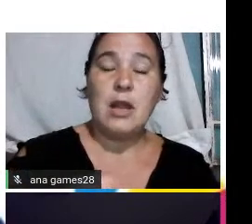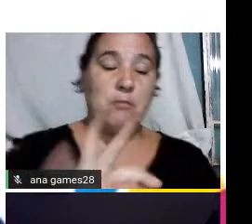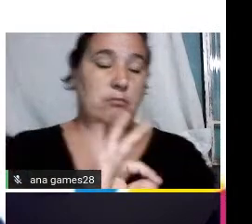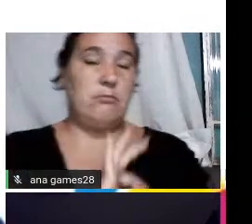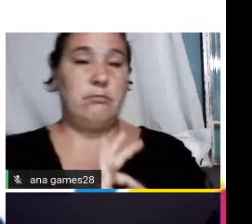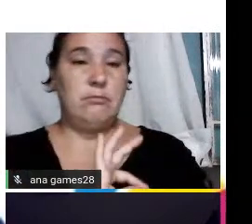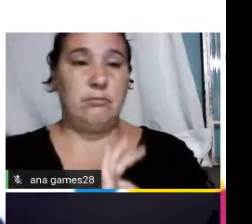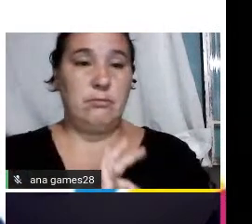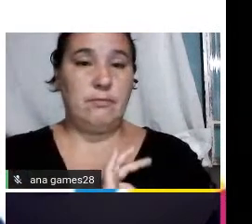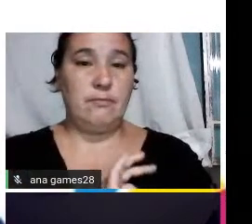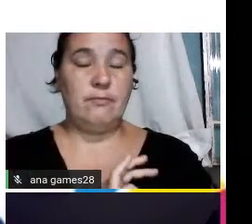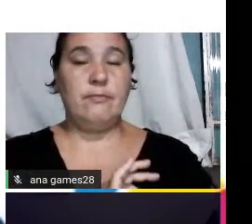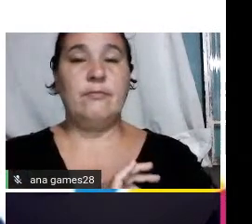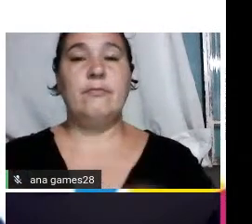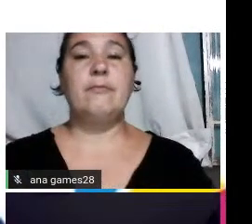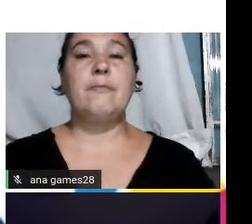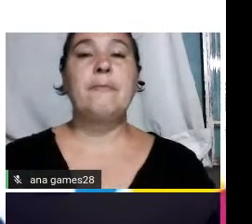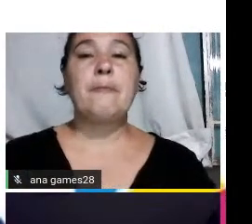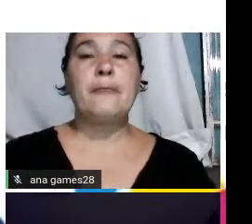próximo